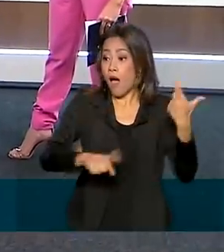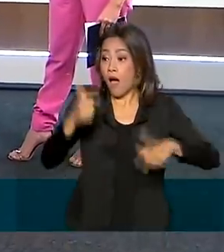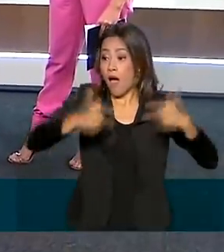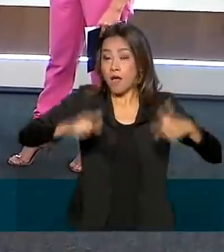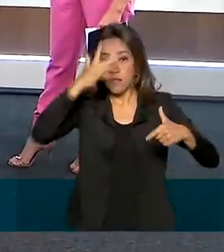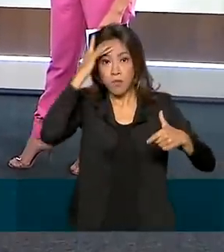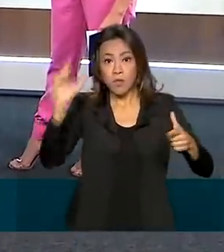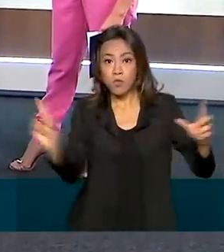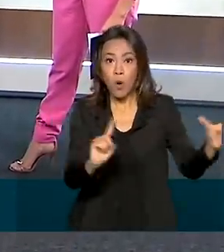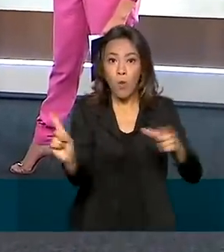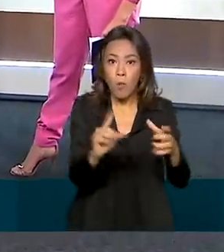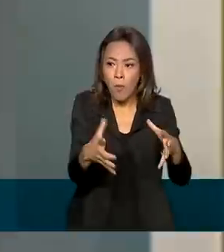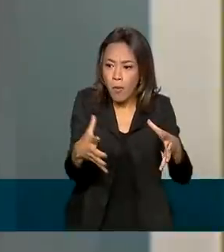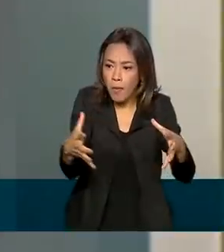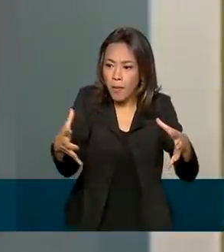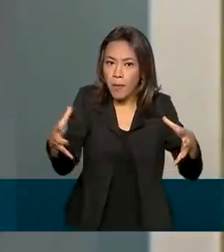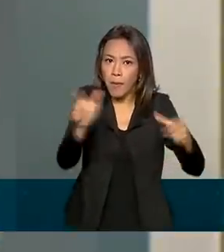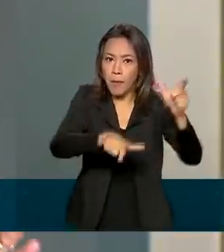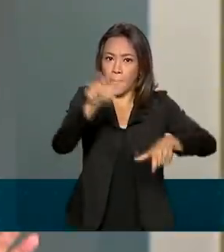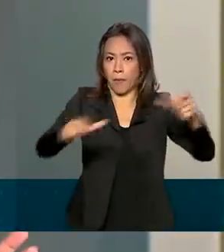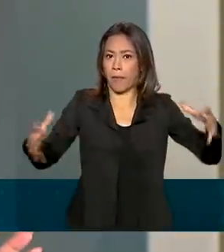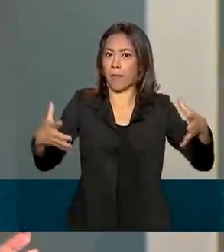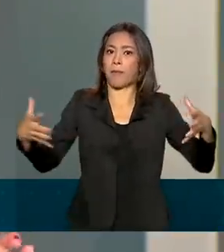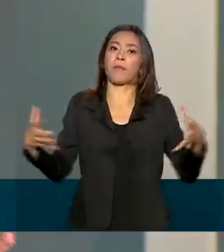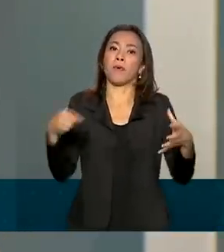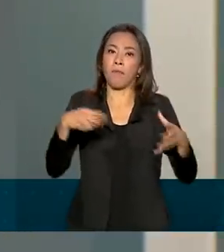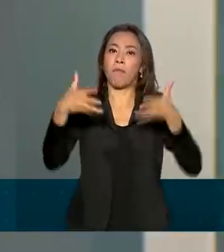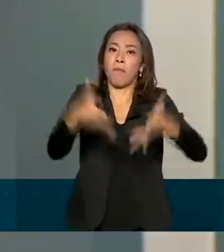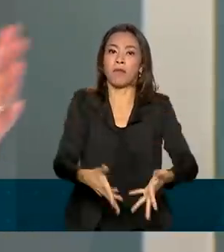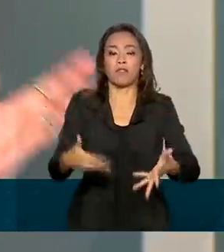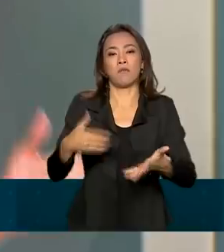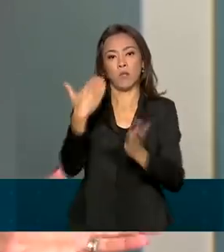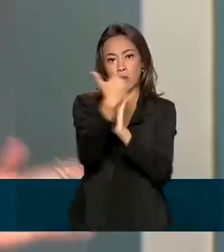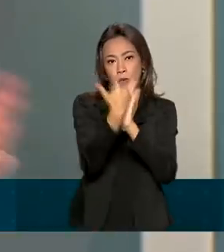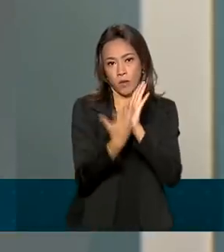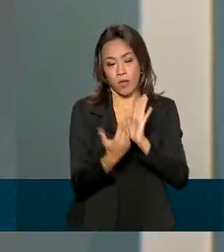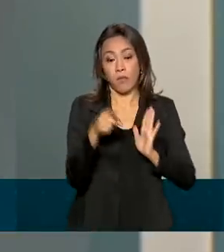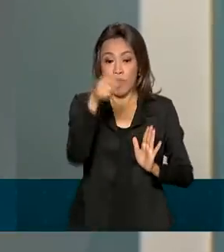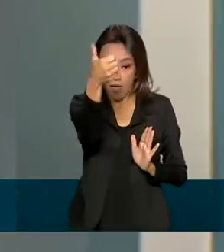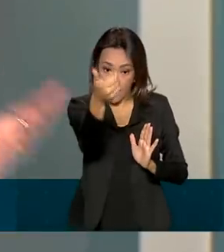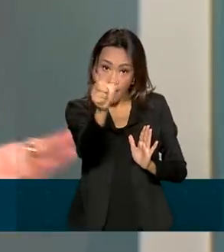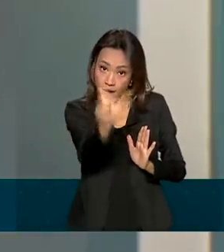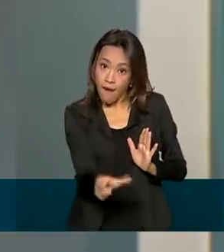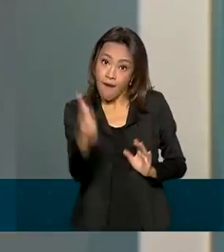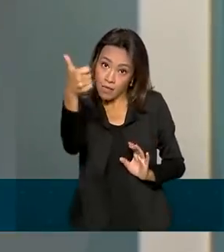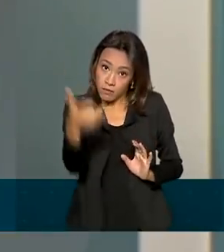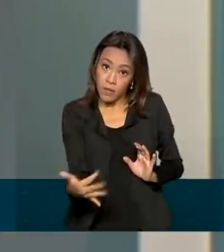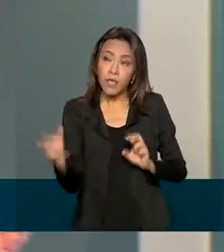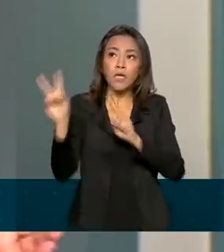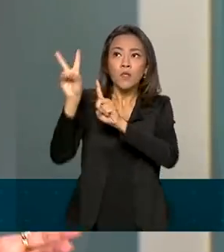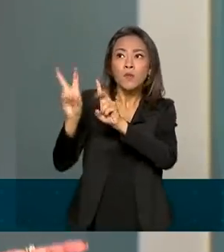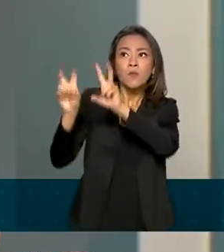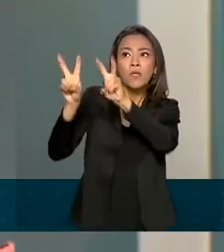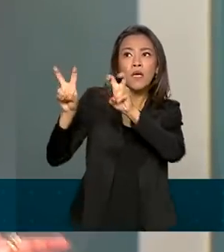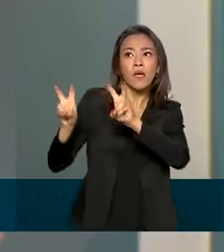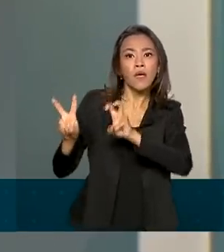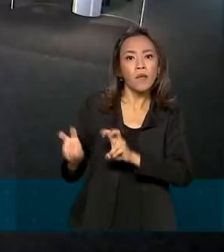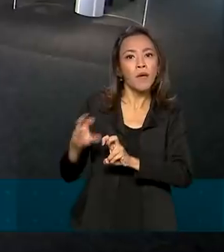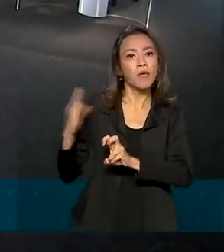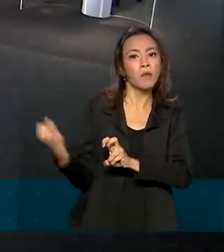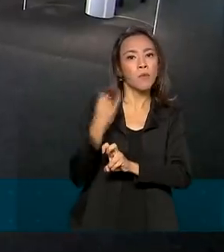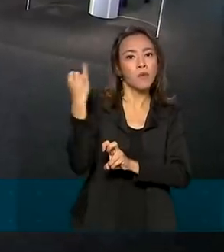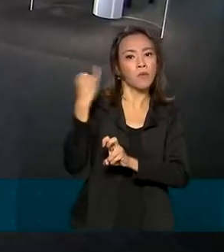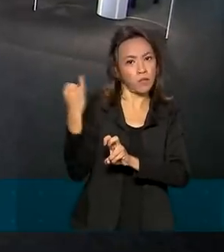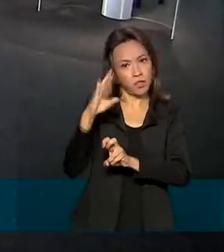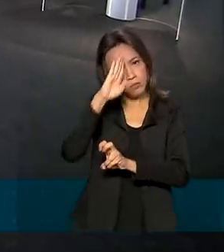valor, mas também dos beneficiários. Segundo a ministra-chefe da Secretaria de Governo, entre as pautas prioritárias em andamento,